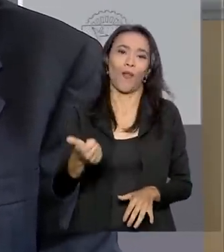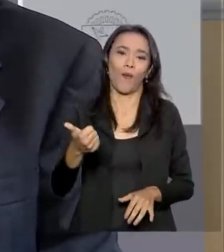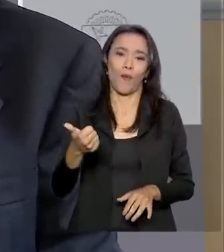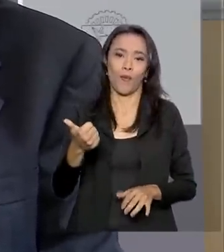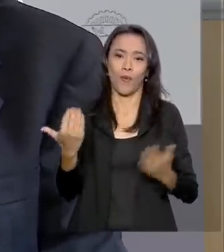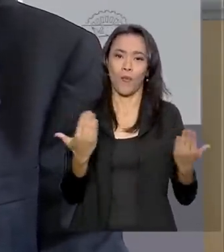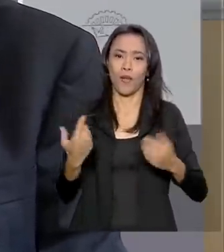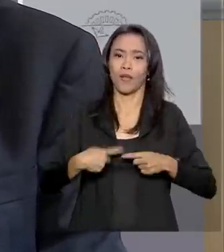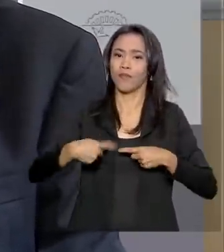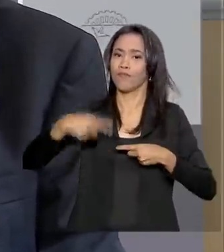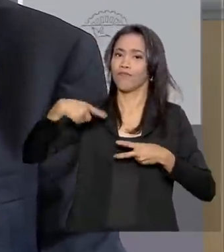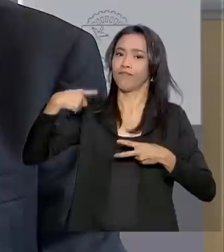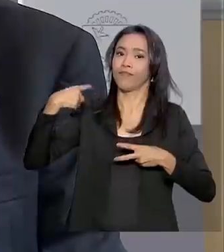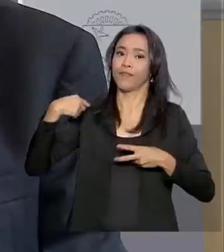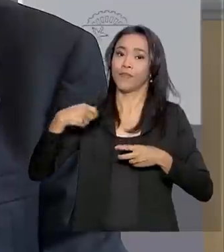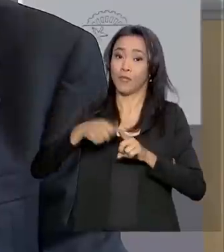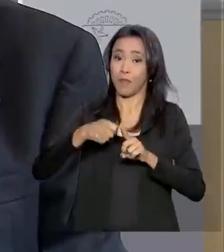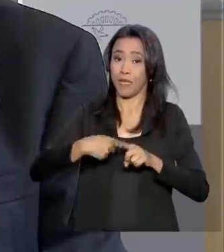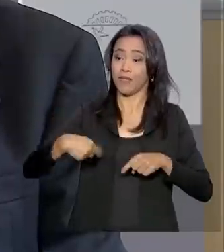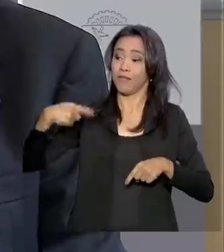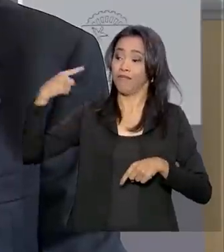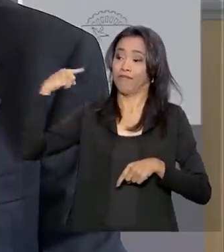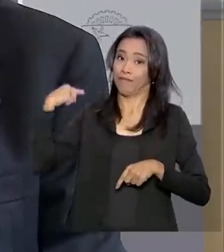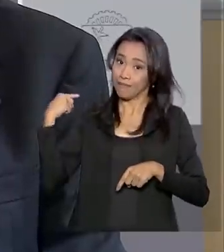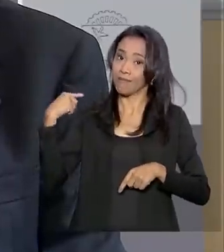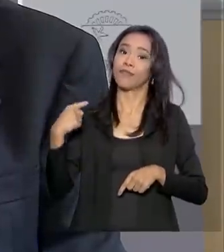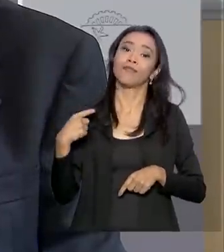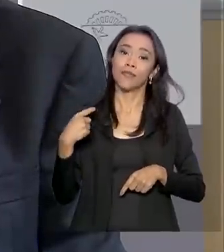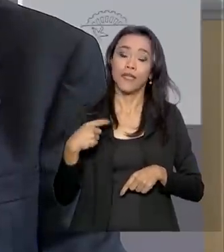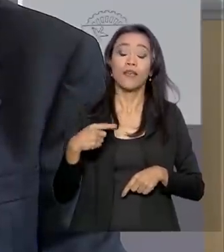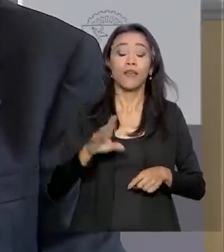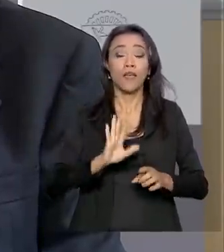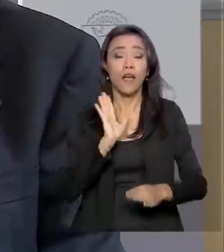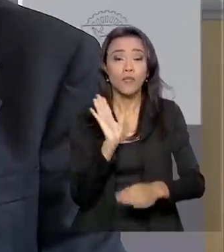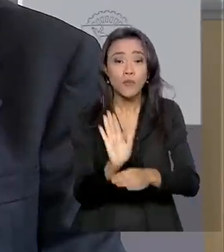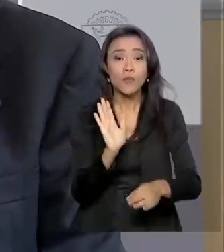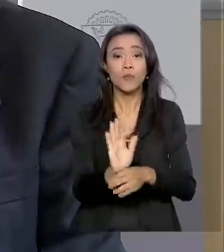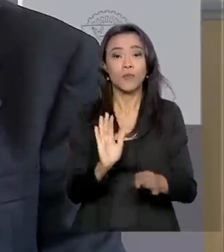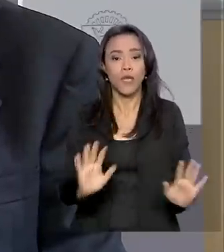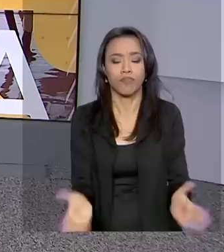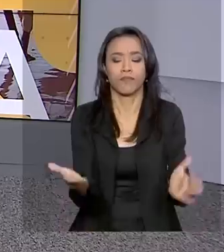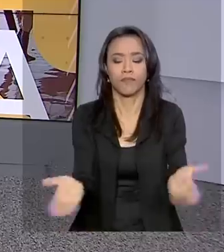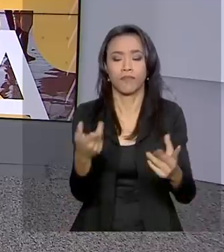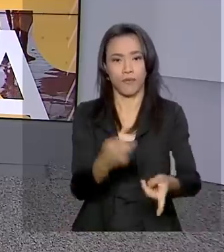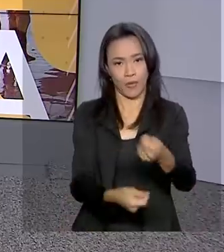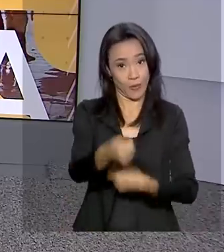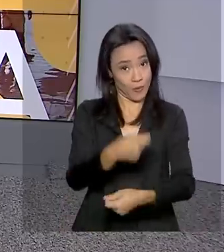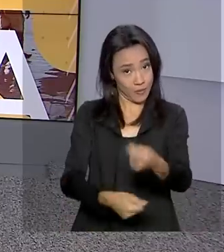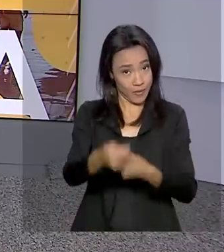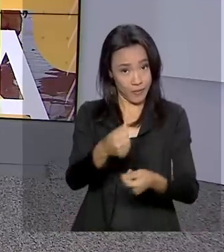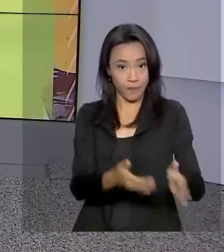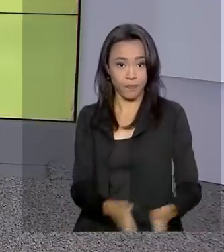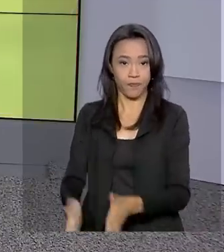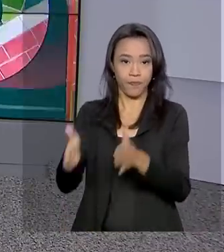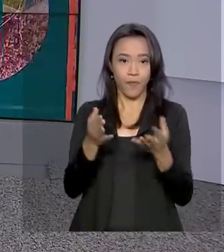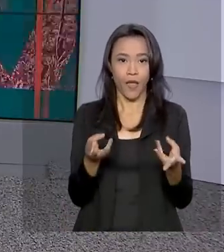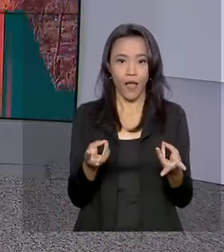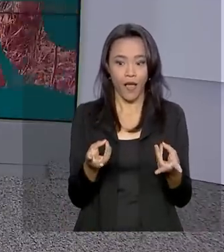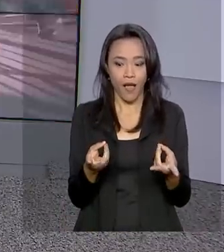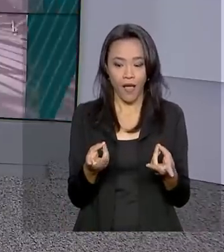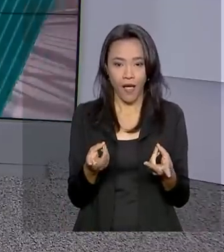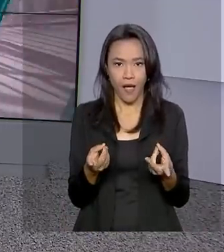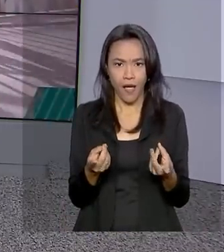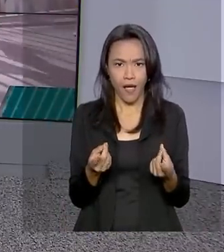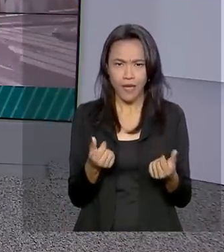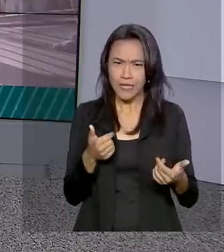meses anteriores e acabe movimentando um pouco mais a economia. Contagem regressiva